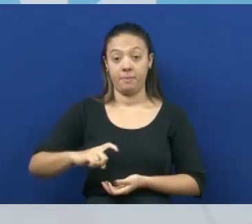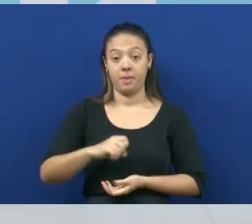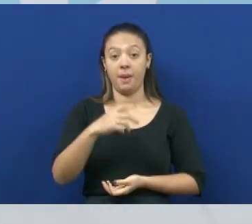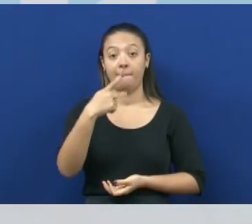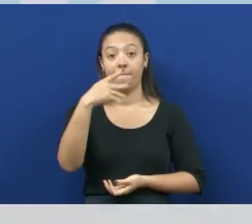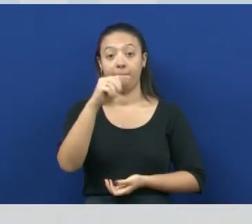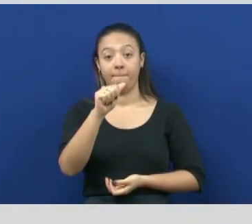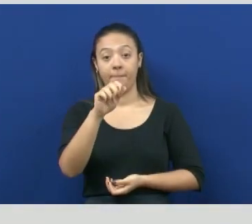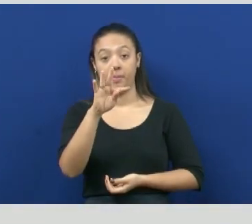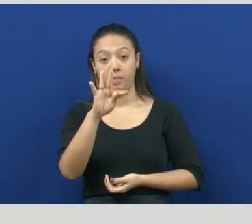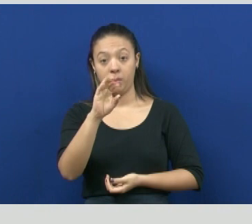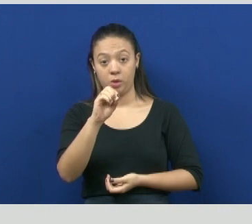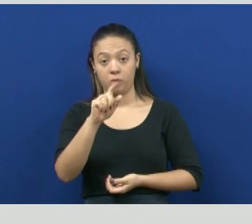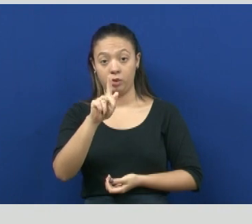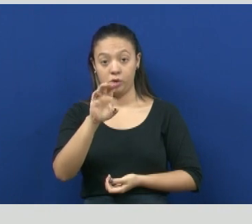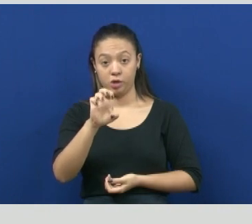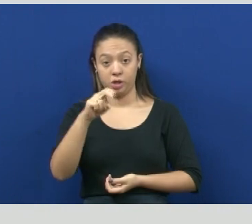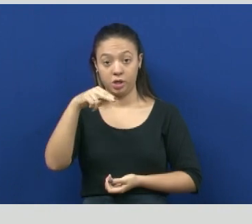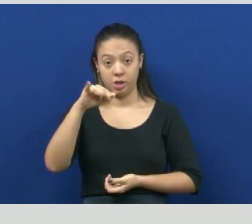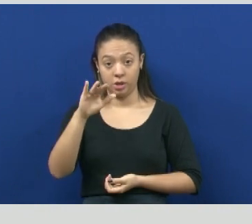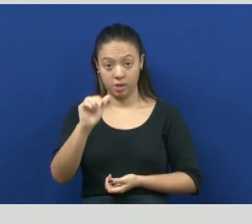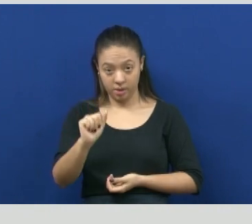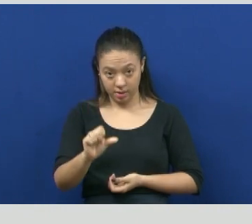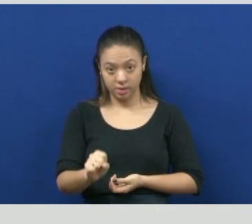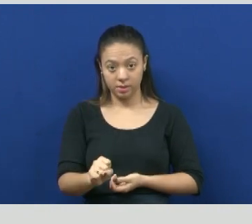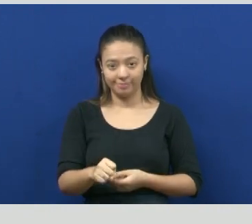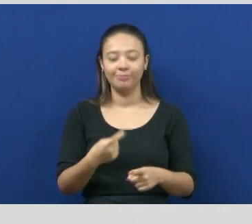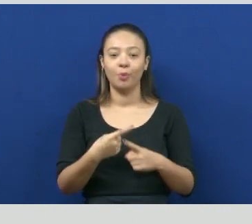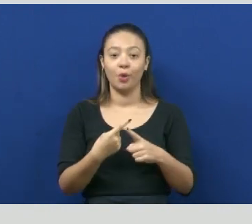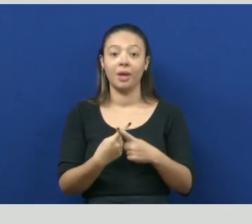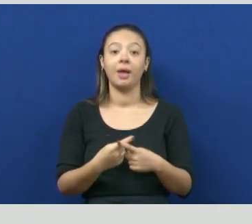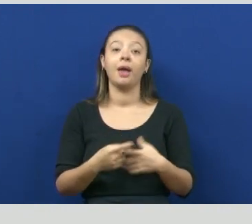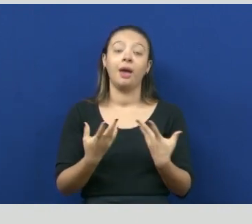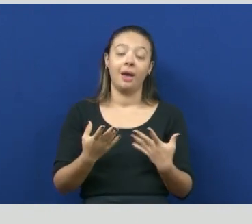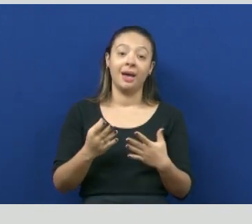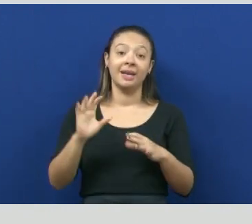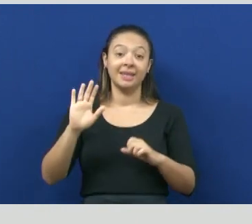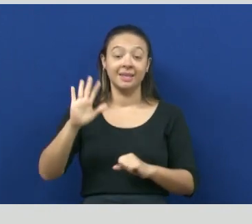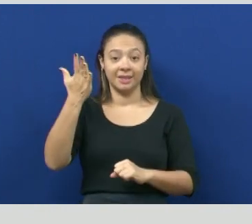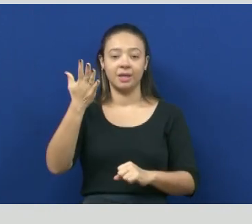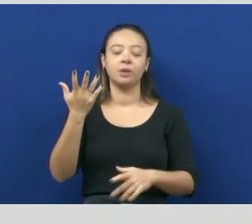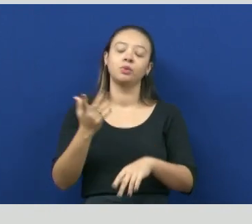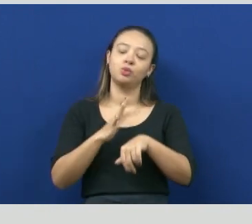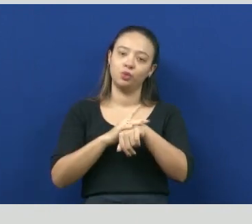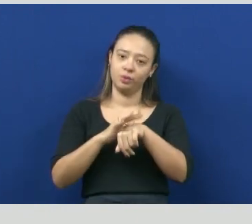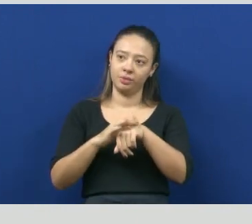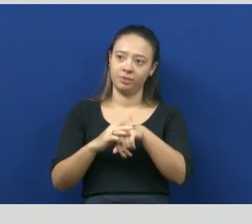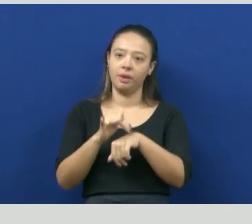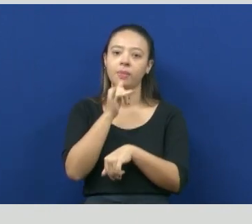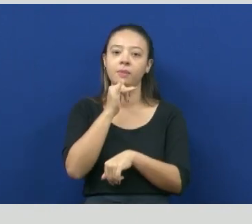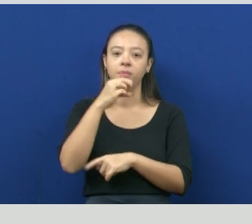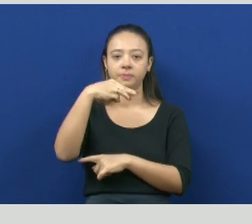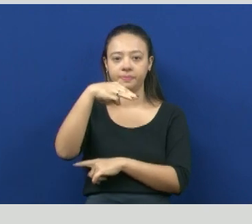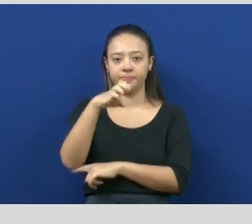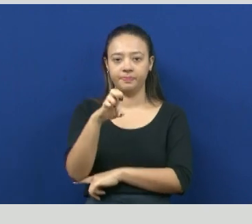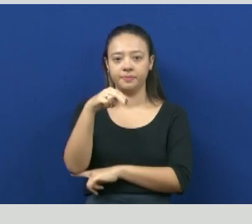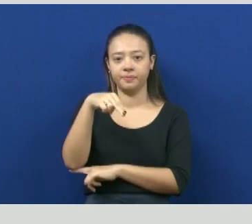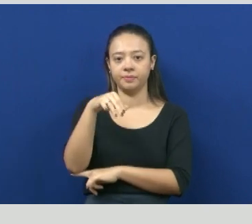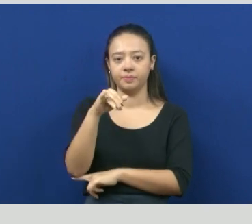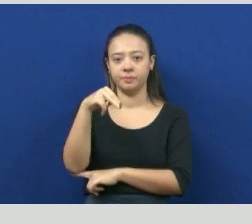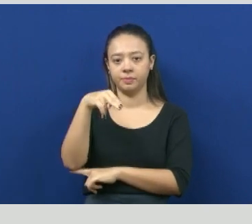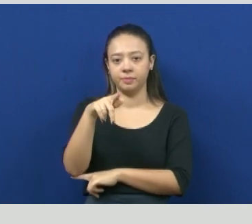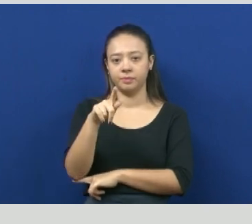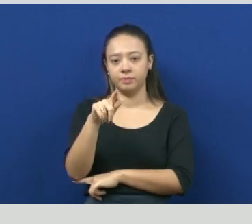que causam doenças como a meningite. Observa ali na imagem um